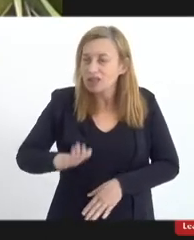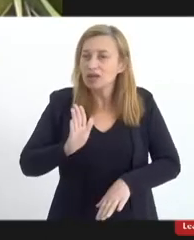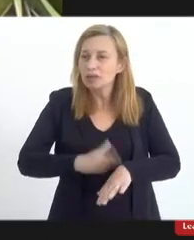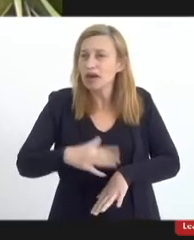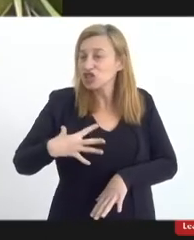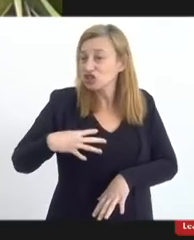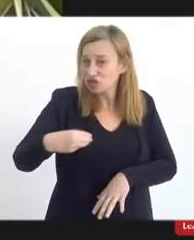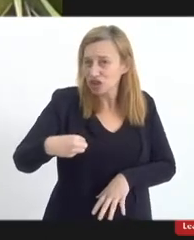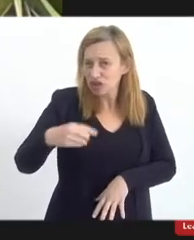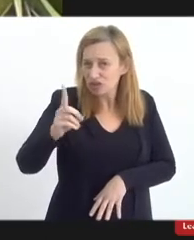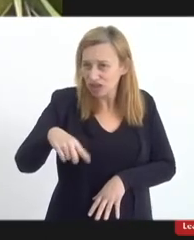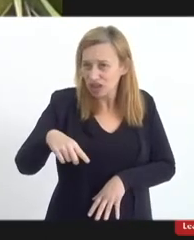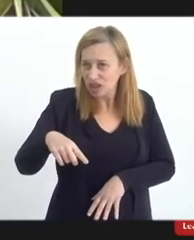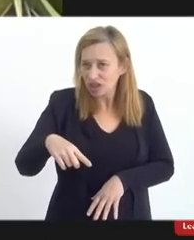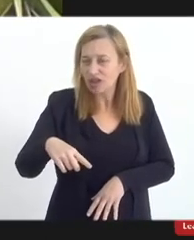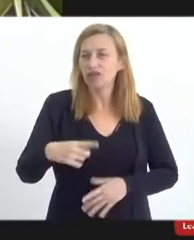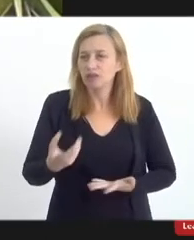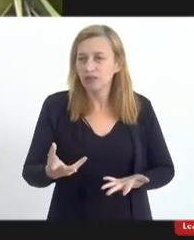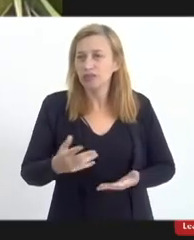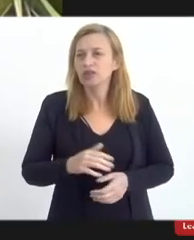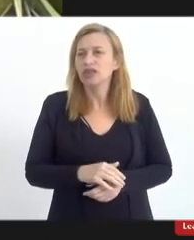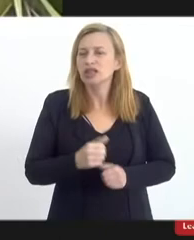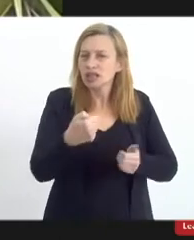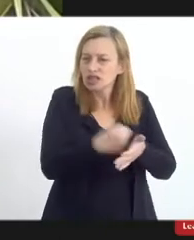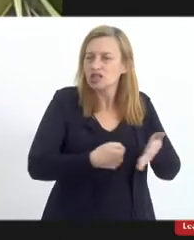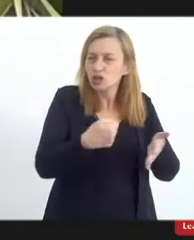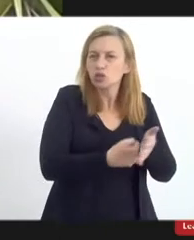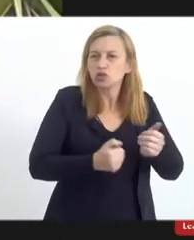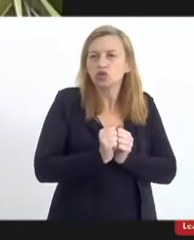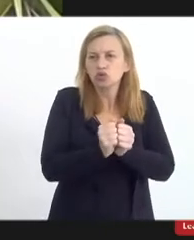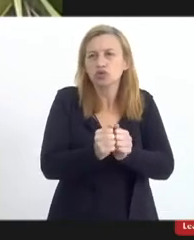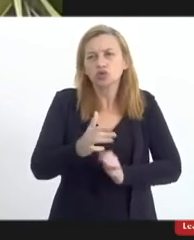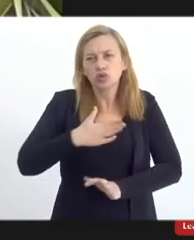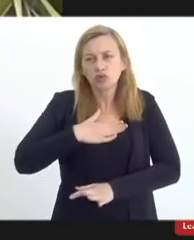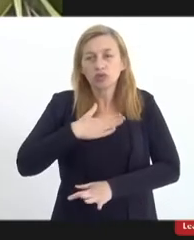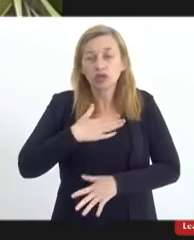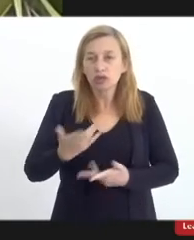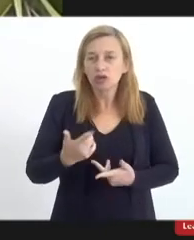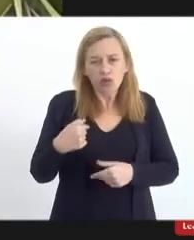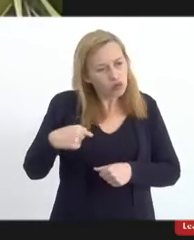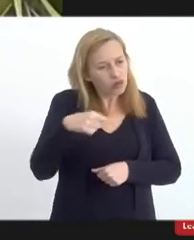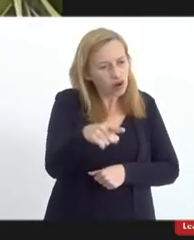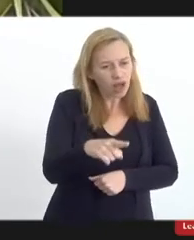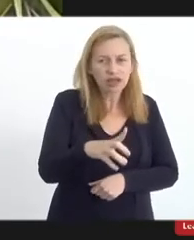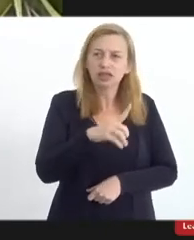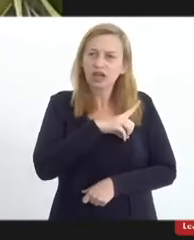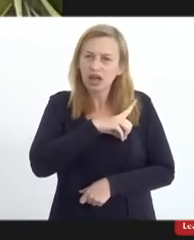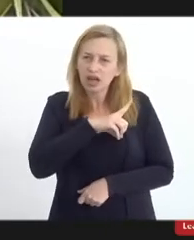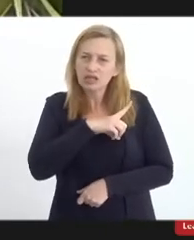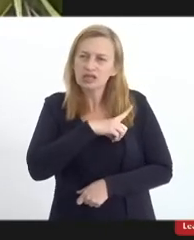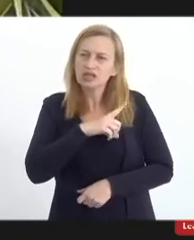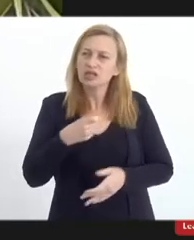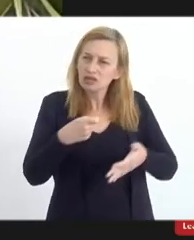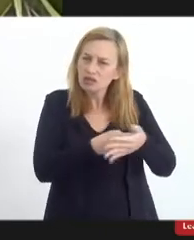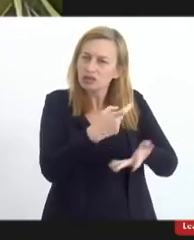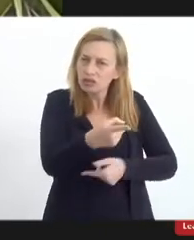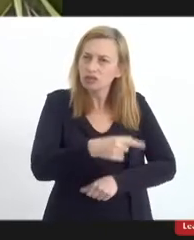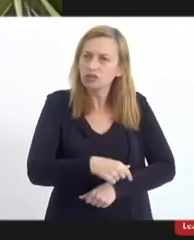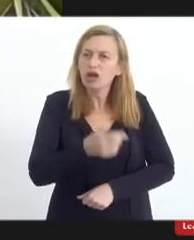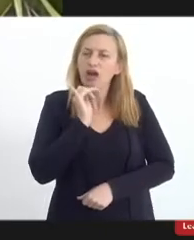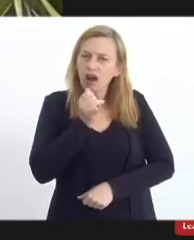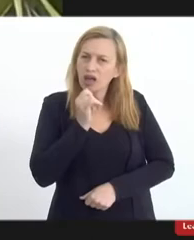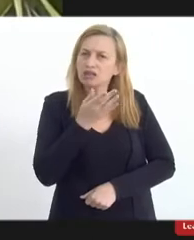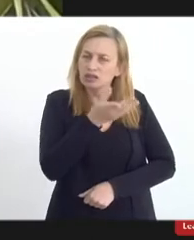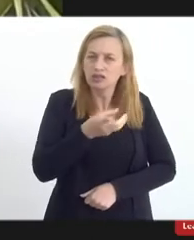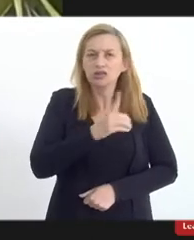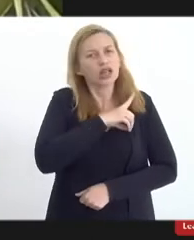filhos, a qual eles vêm nessa luta comigo, e cheguei lá, prestei essa queixa, relatando ao